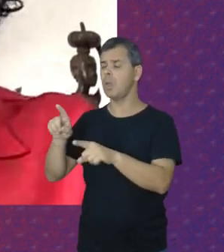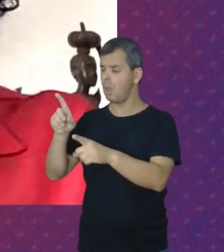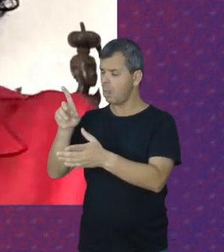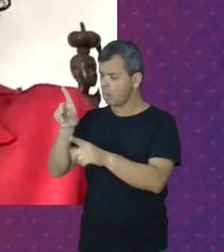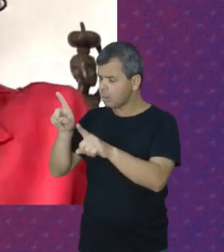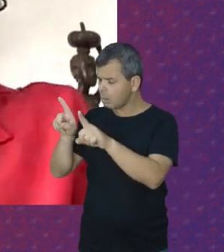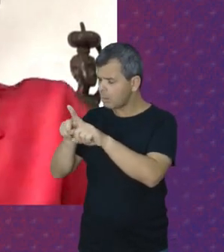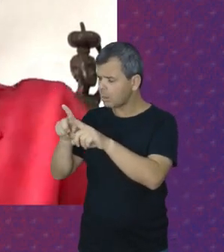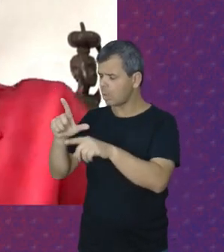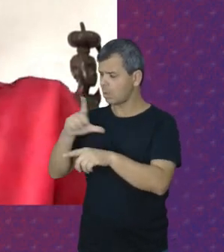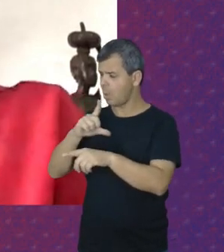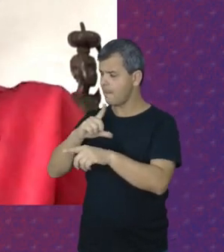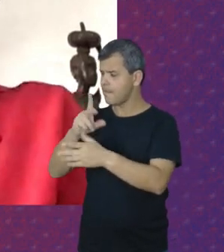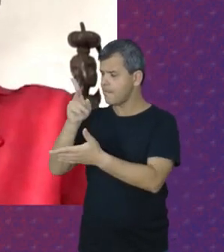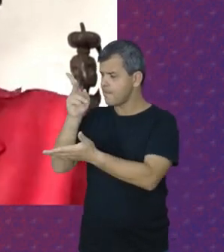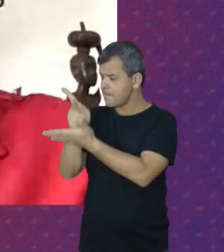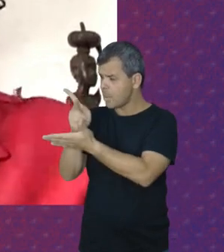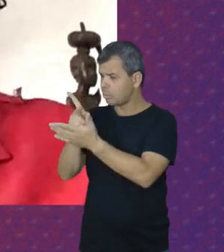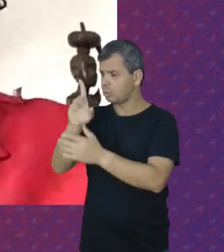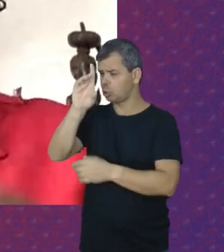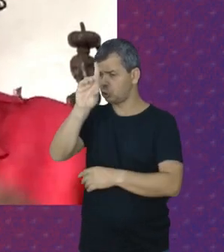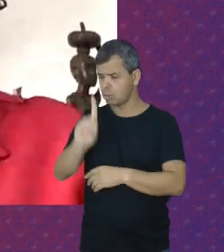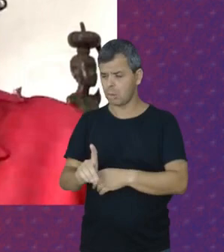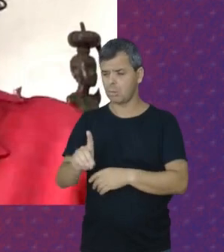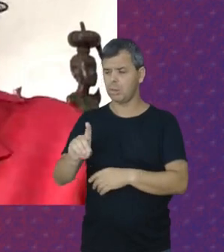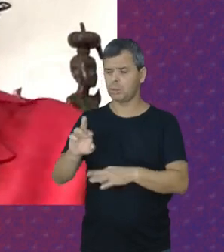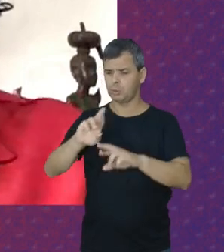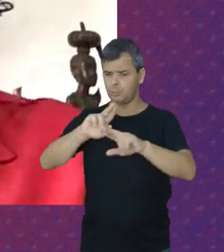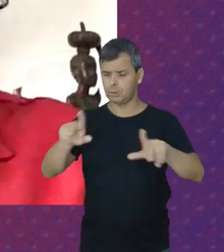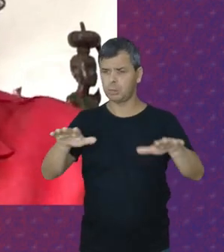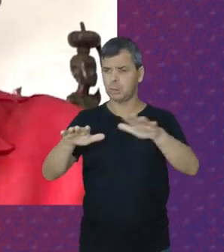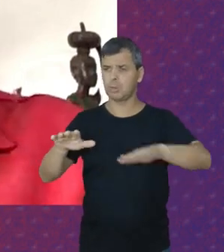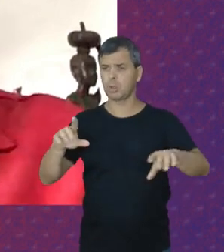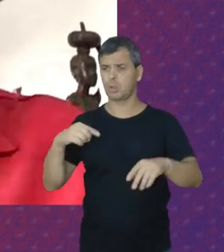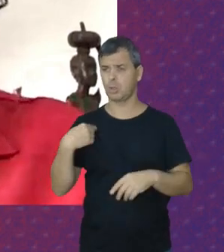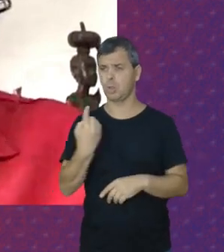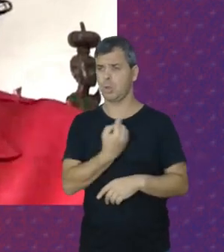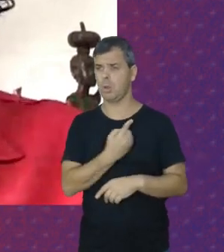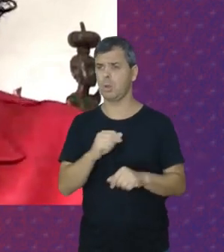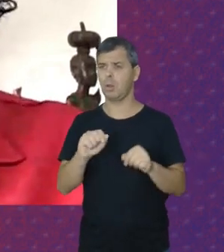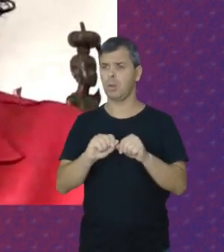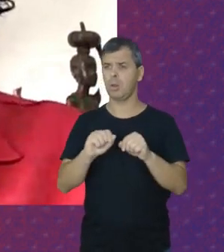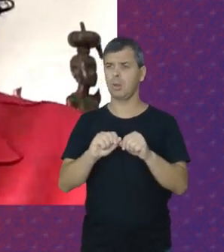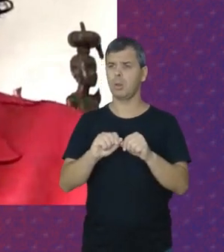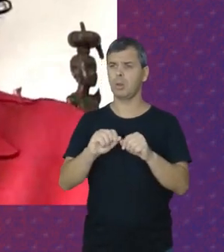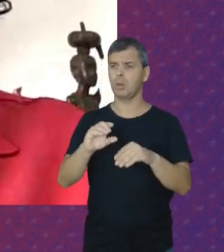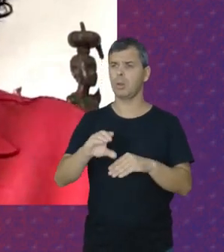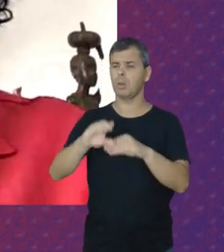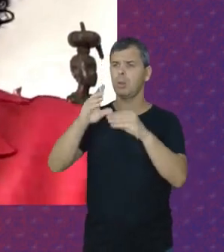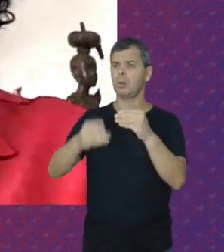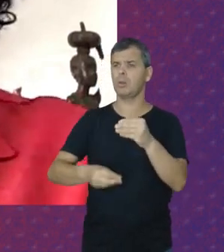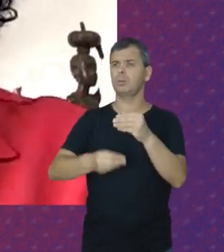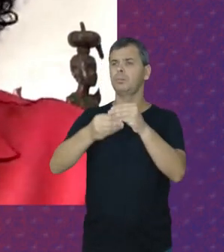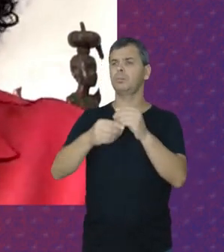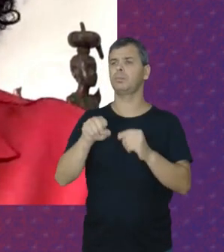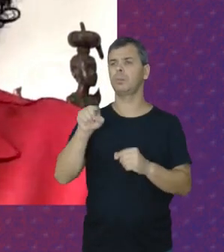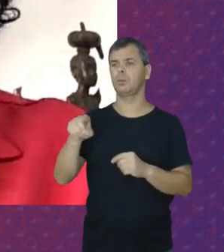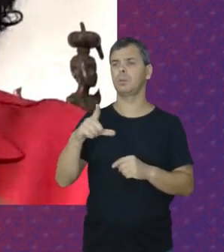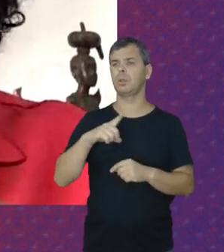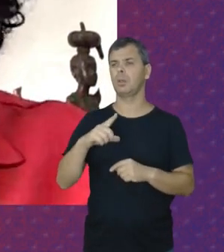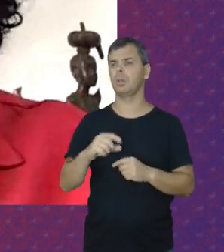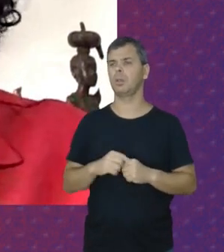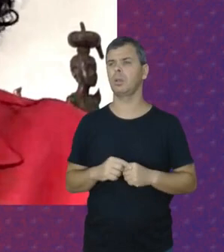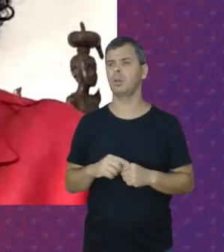Direitos Dos demais Trabalhadores Porque essa Foi a nossa Tentativa Na Constituinte Então ali Ela